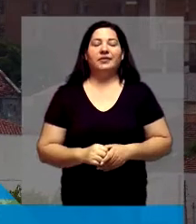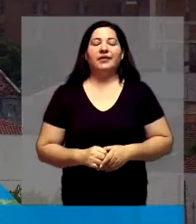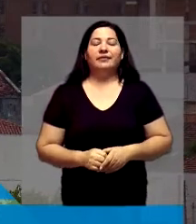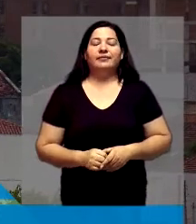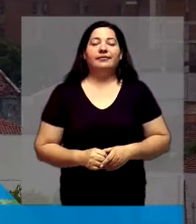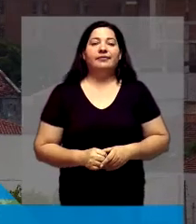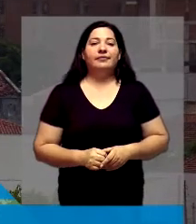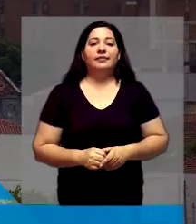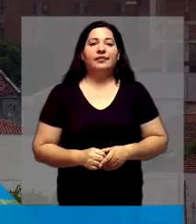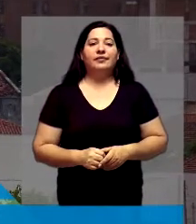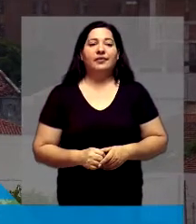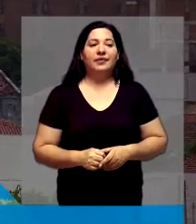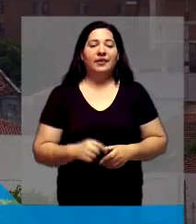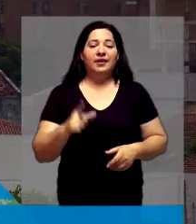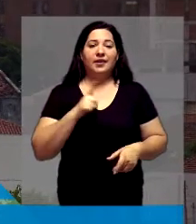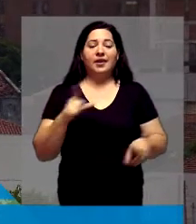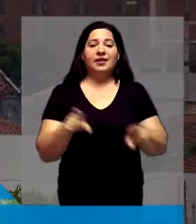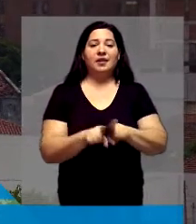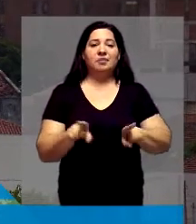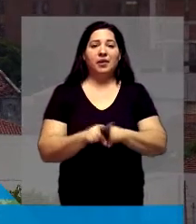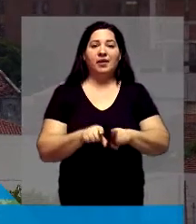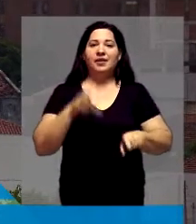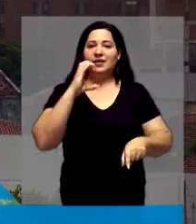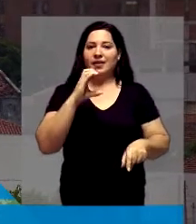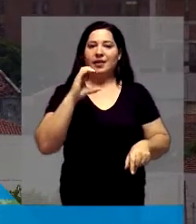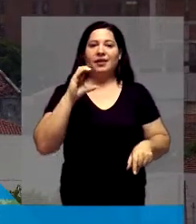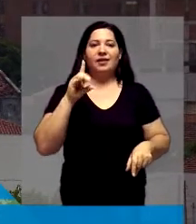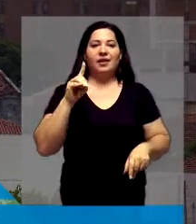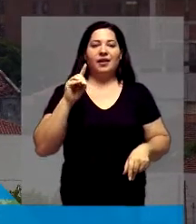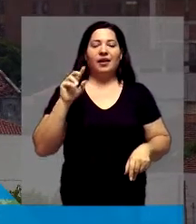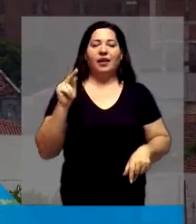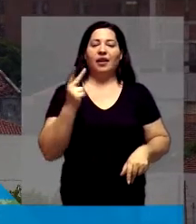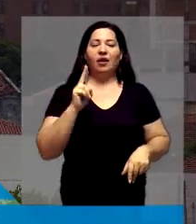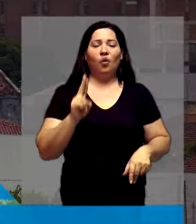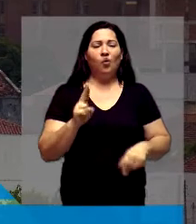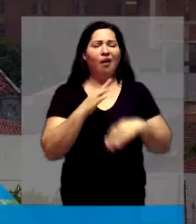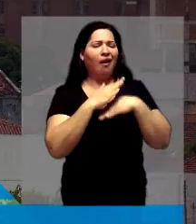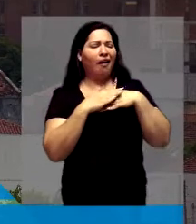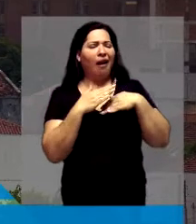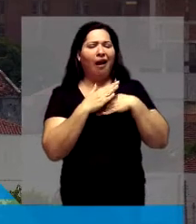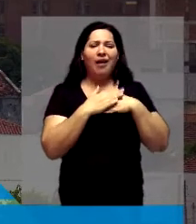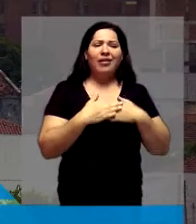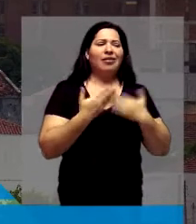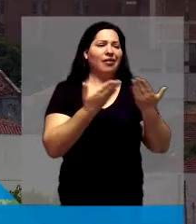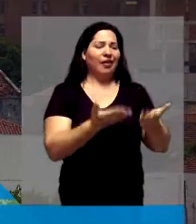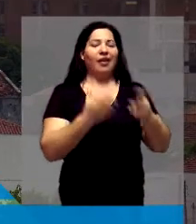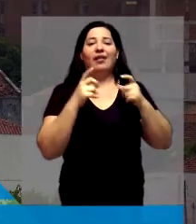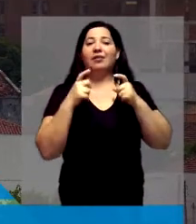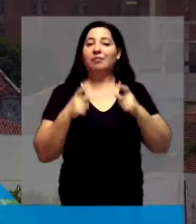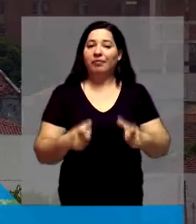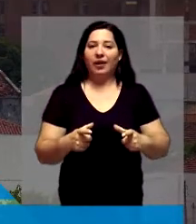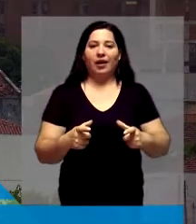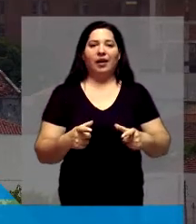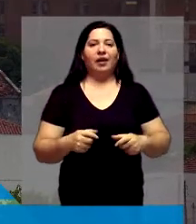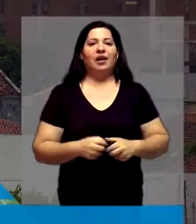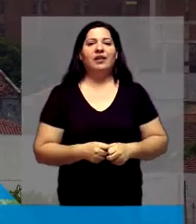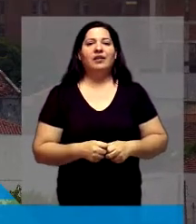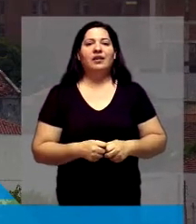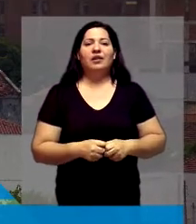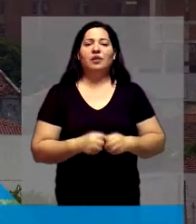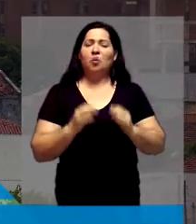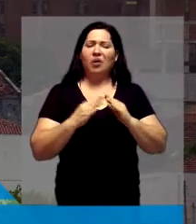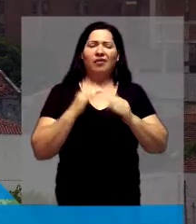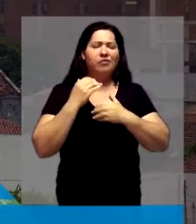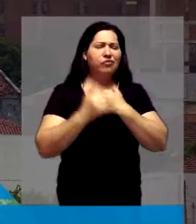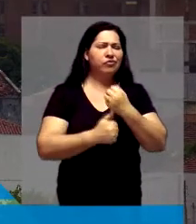É, tem lá no CDHU que eu tenho um carinho muito grande por aquele bairro. É um bairro que eu vivi muitos anos ali.